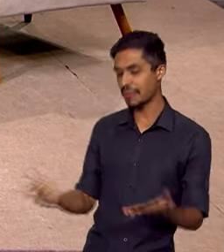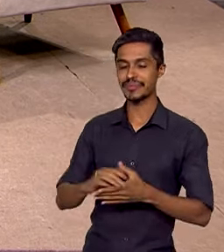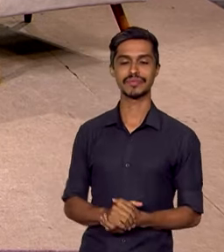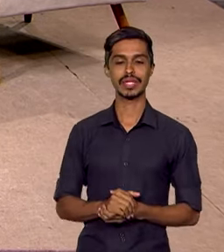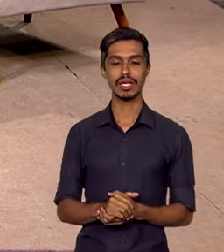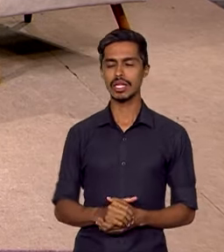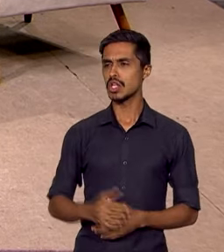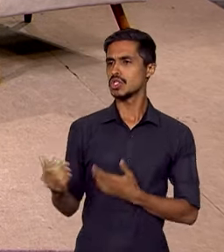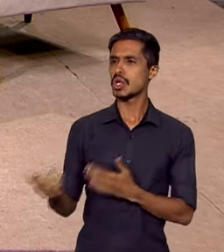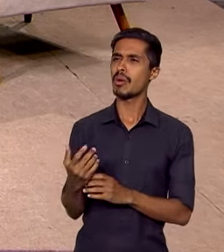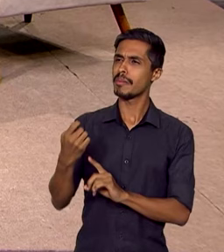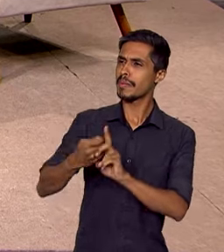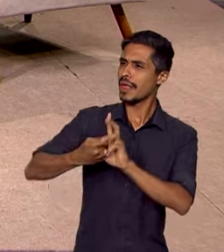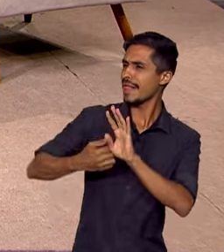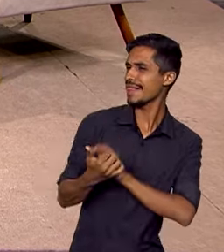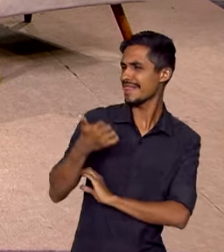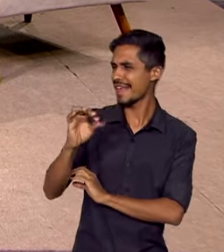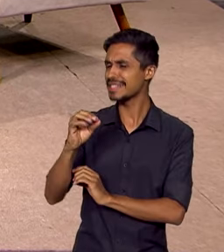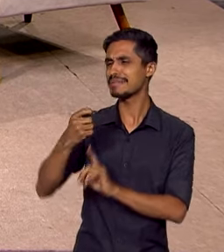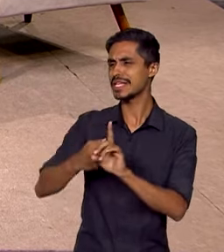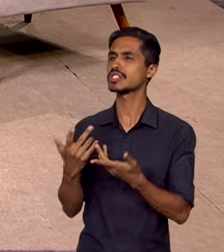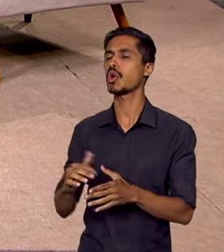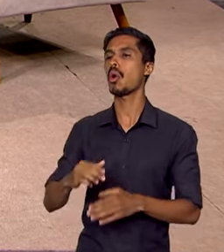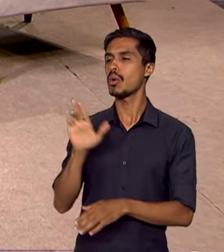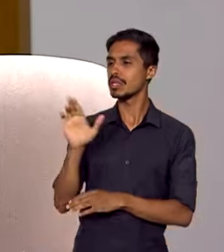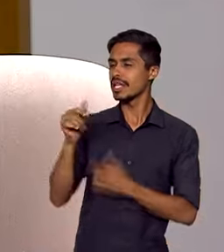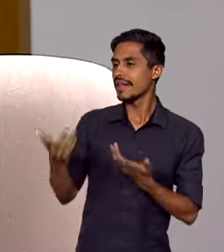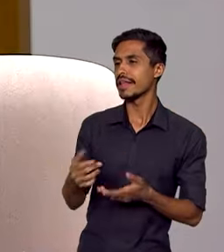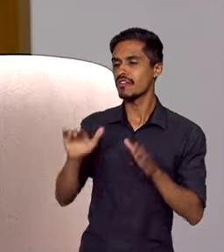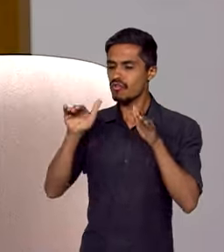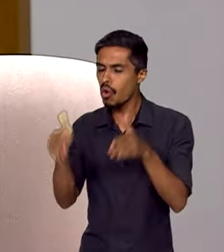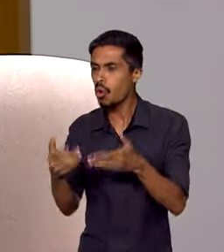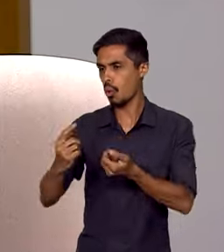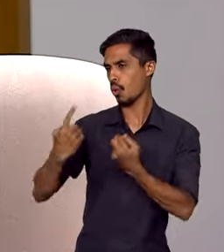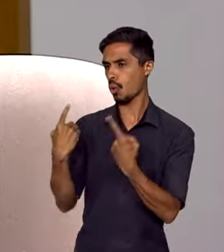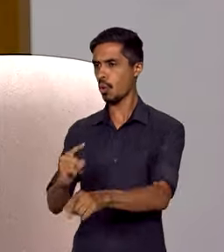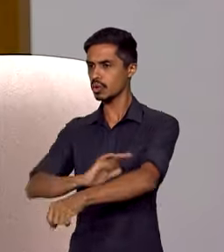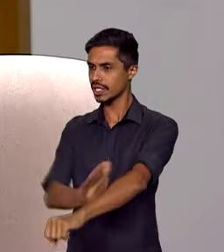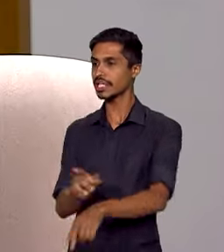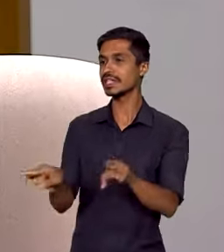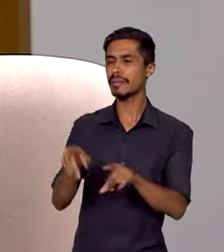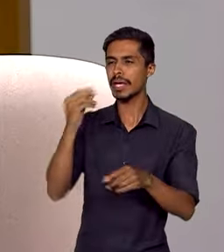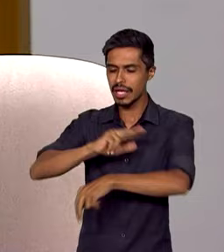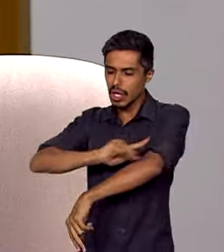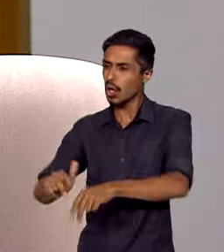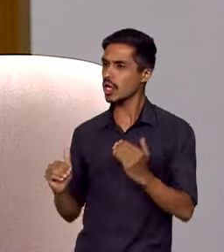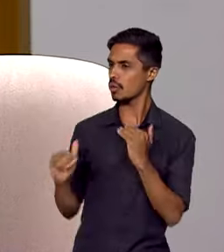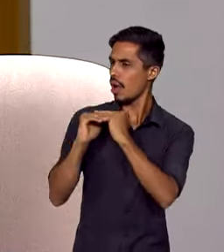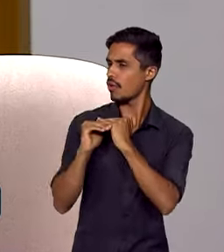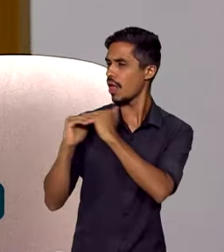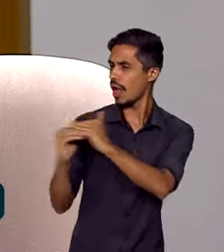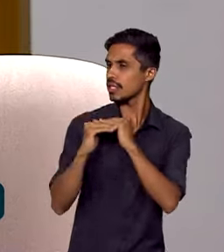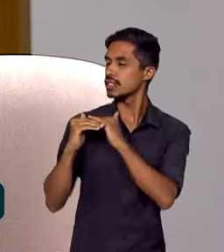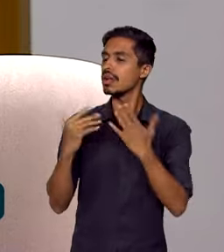Nesses primeiros dez meses, o governo Lula priorizou o combate ao racismo e a promoção da igualdade racial. Eu gostaria, Márcia, que